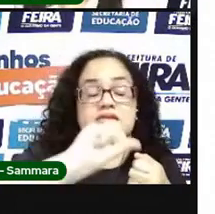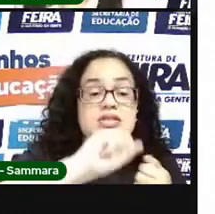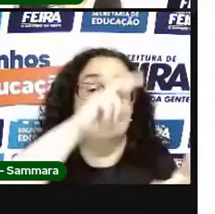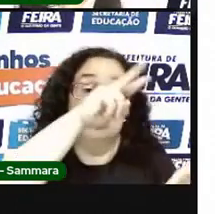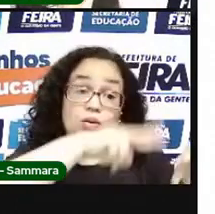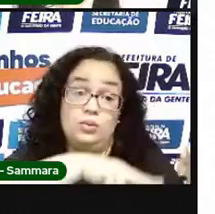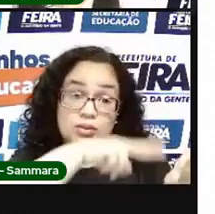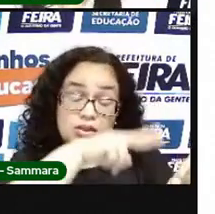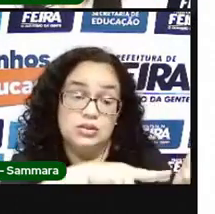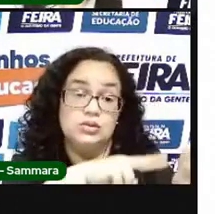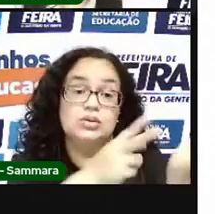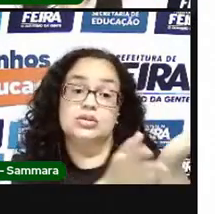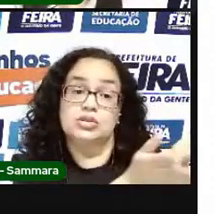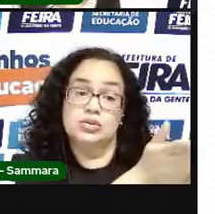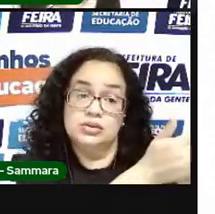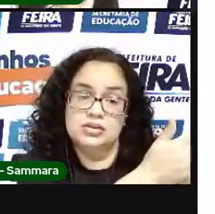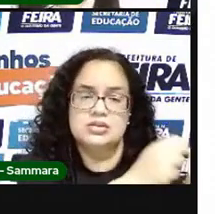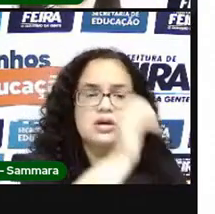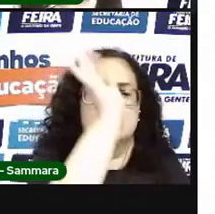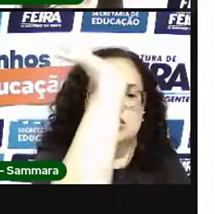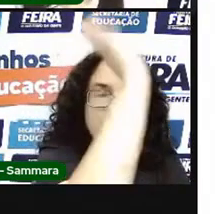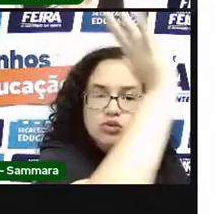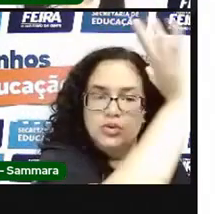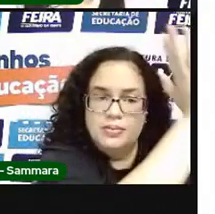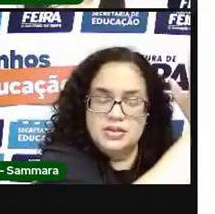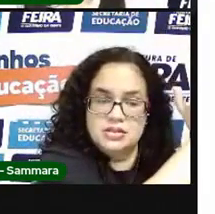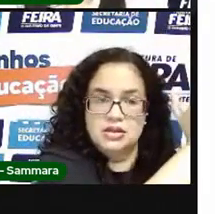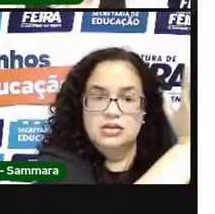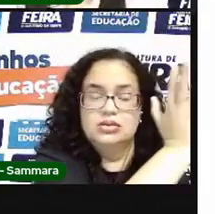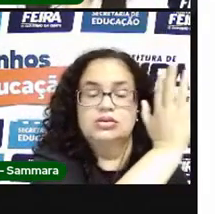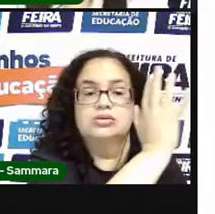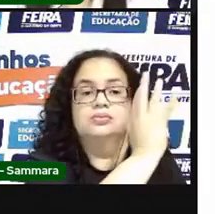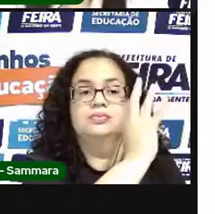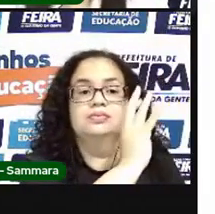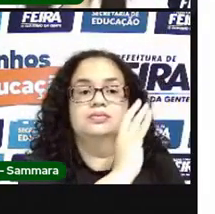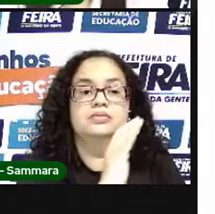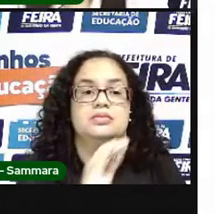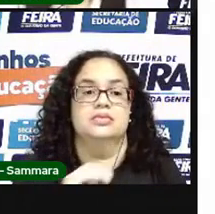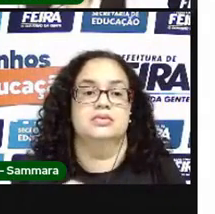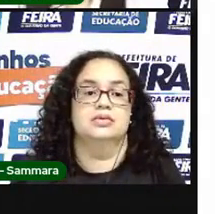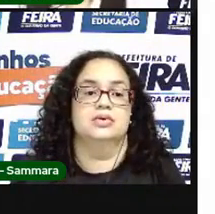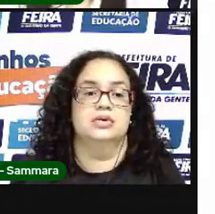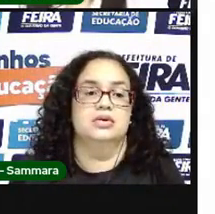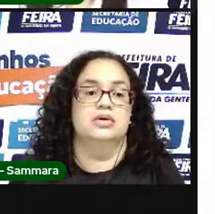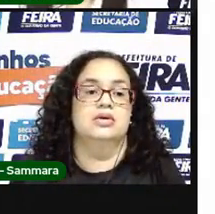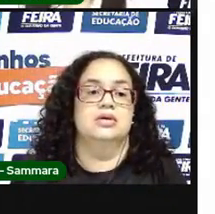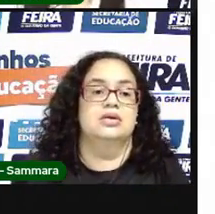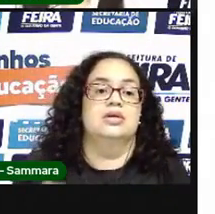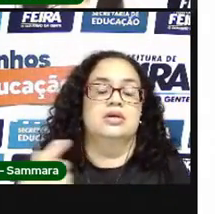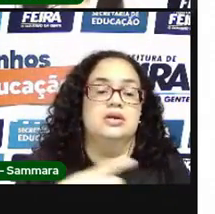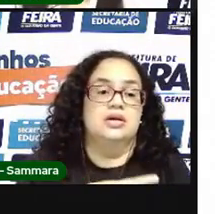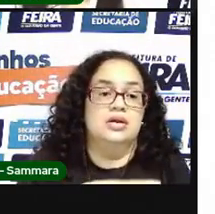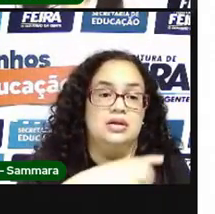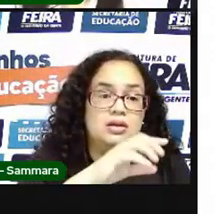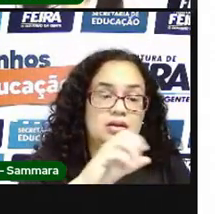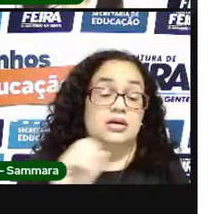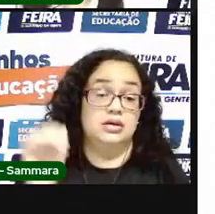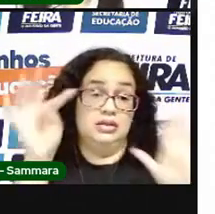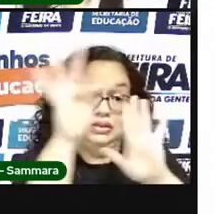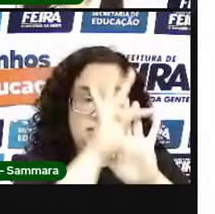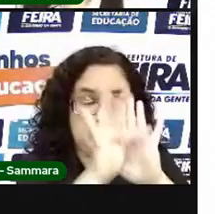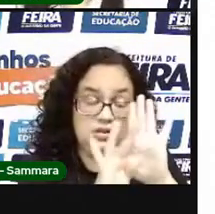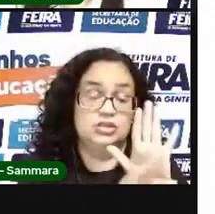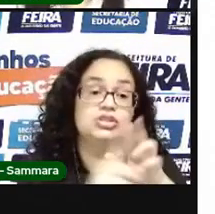uma imagem, né? De uma paisagem. E assim, a gente vai chamar de texto